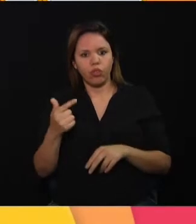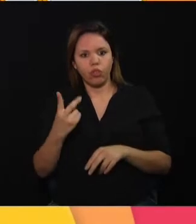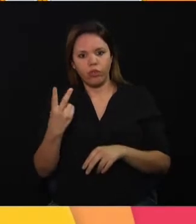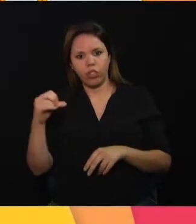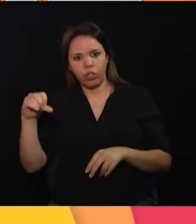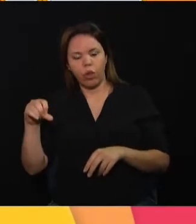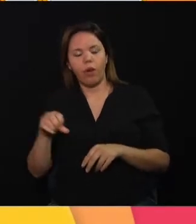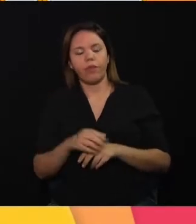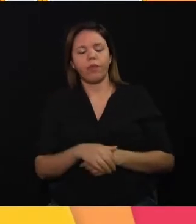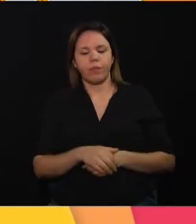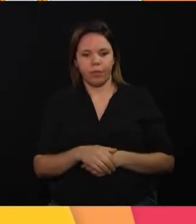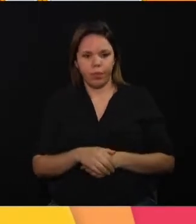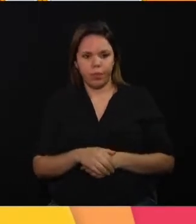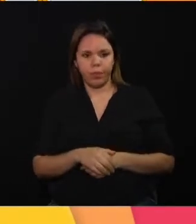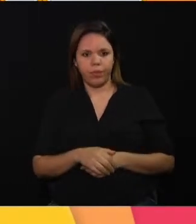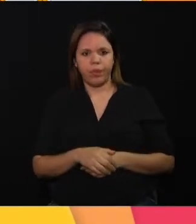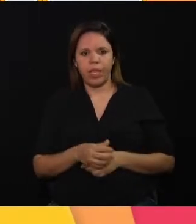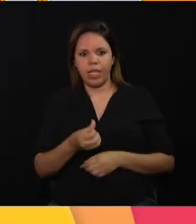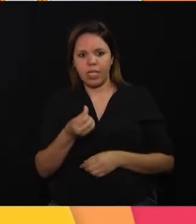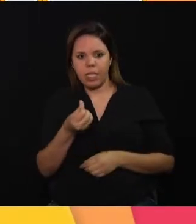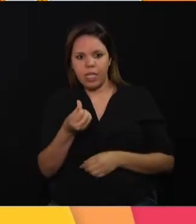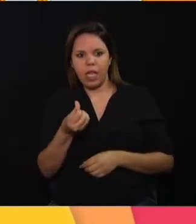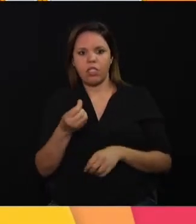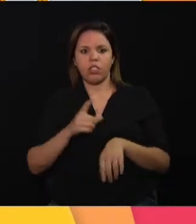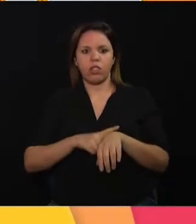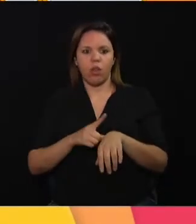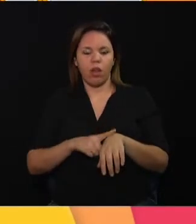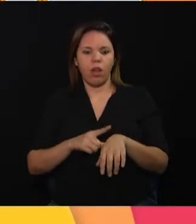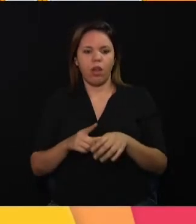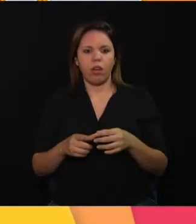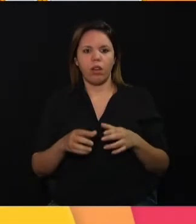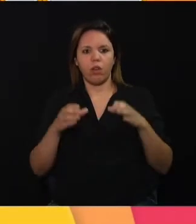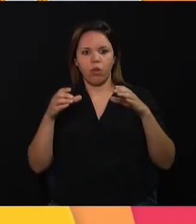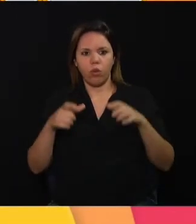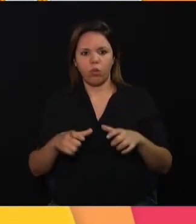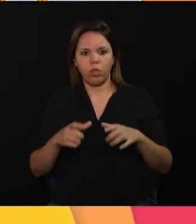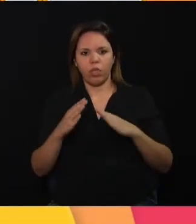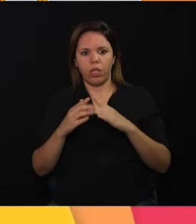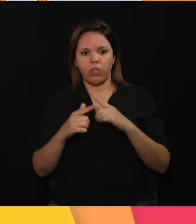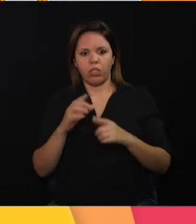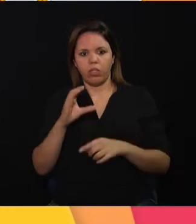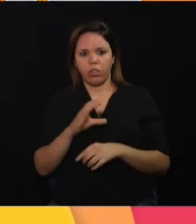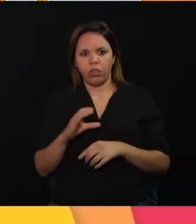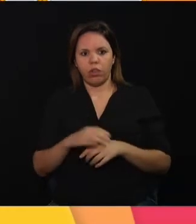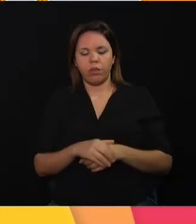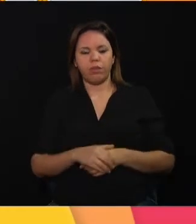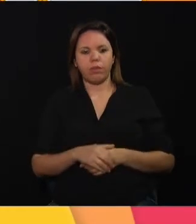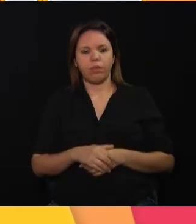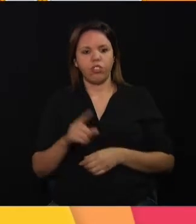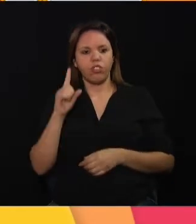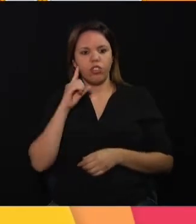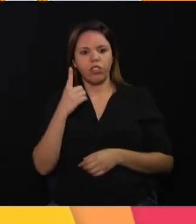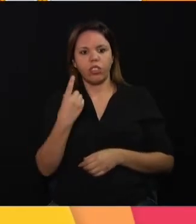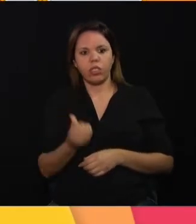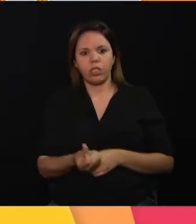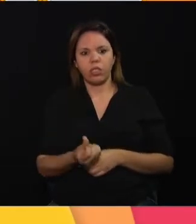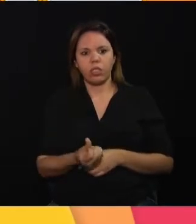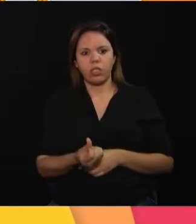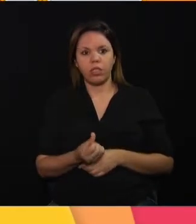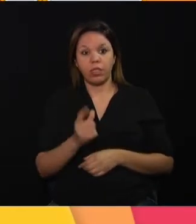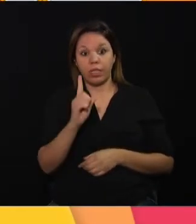e, no dia 29, às 6, na comunidade Santo Antônio de Santana Galvão. No dia 16, vai ter a